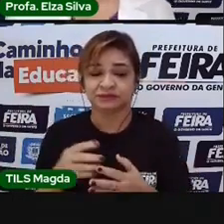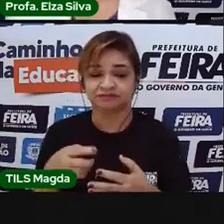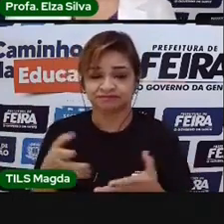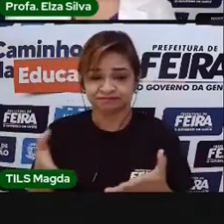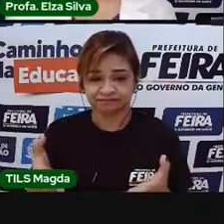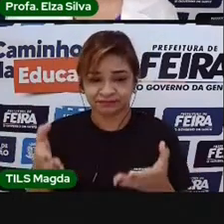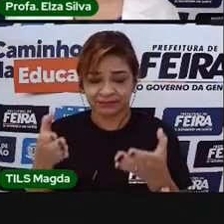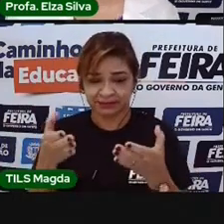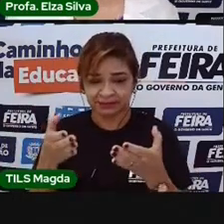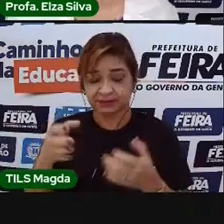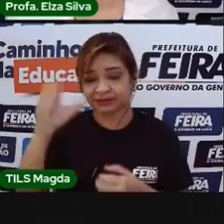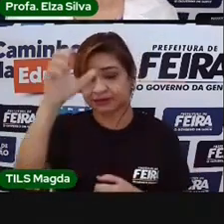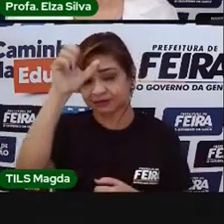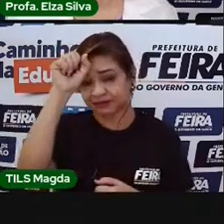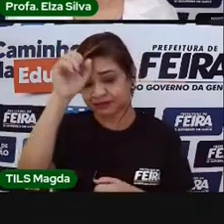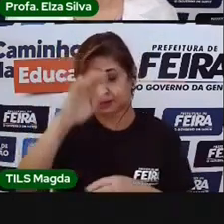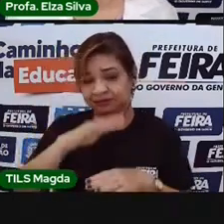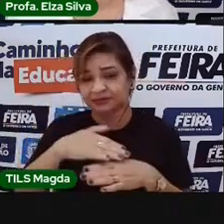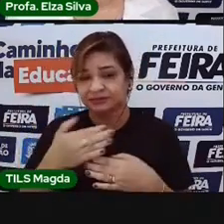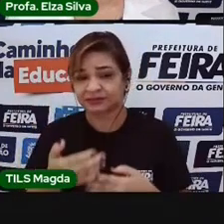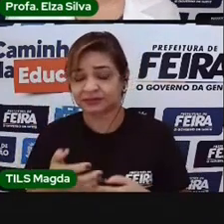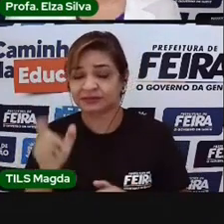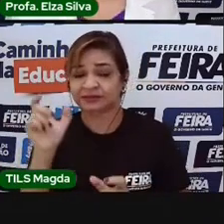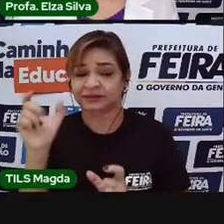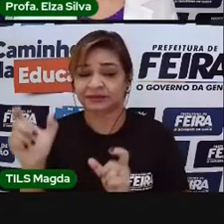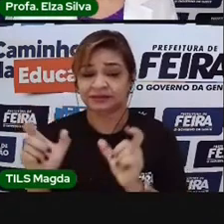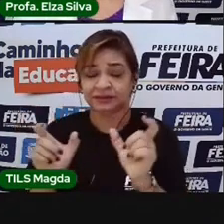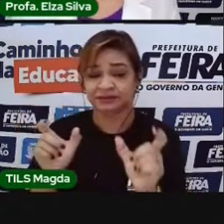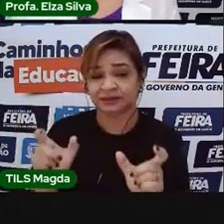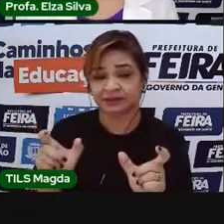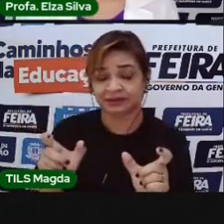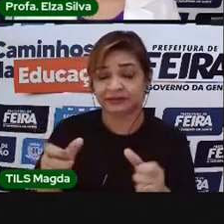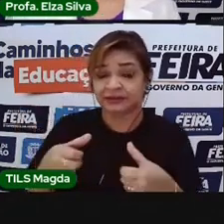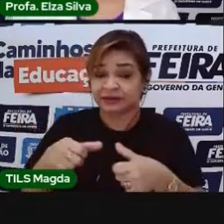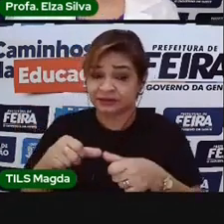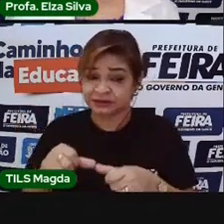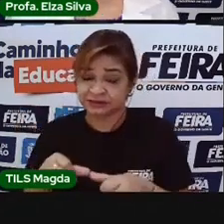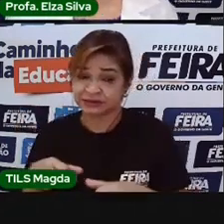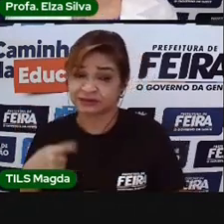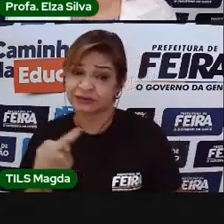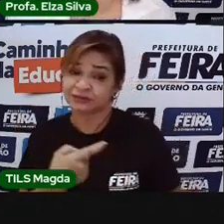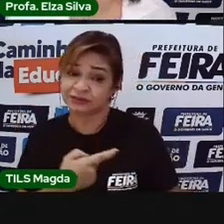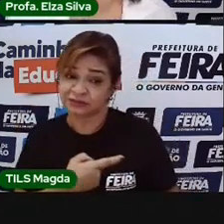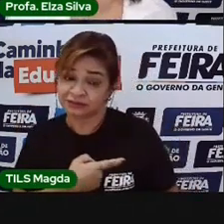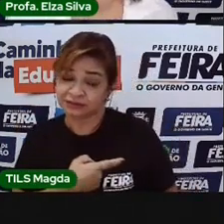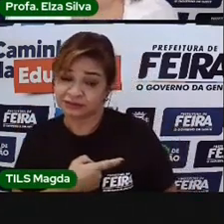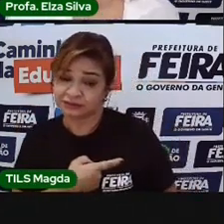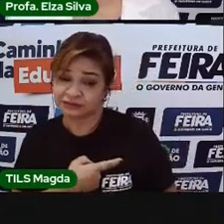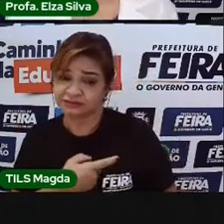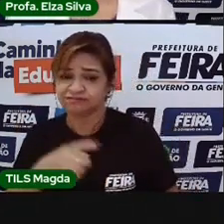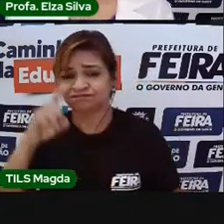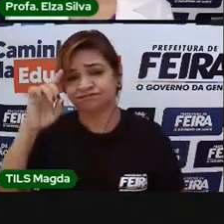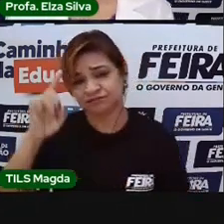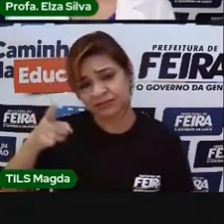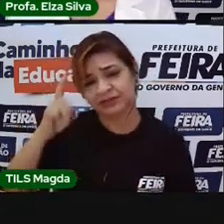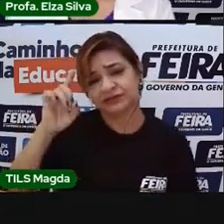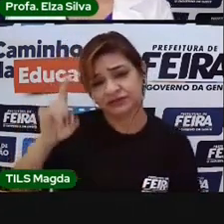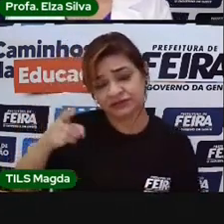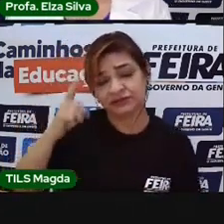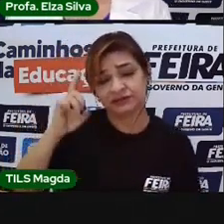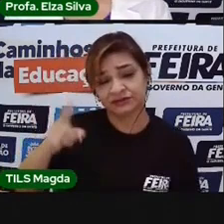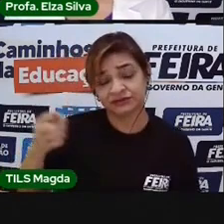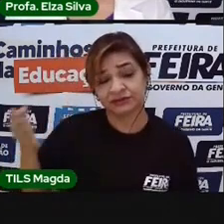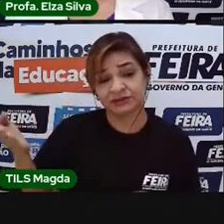estudar essas palavrinhas que fazem parte do nosso falar cotidiano e que provém